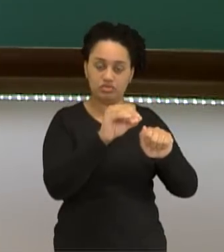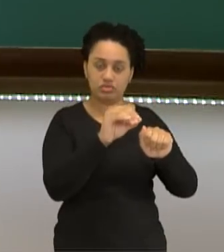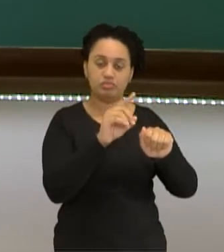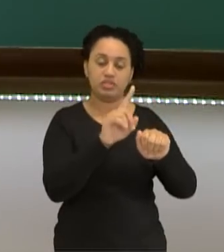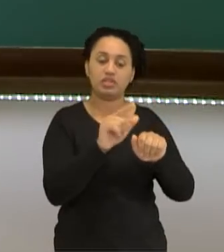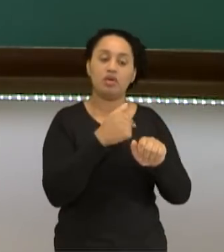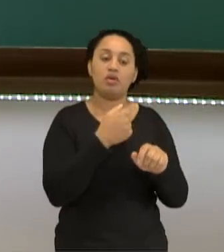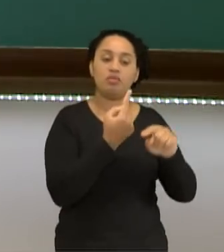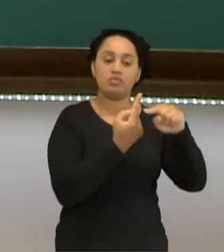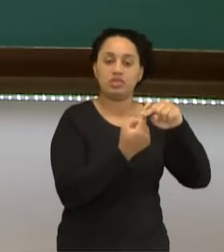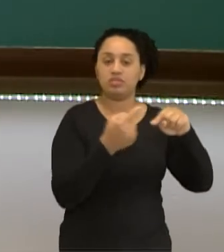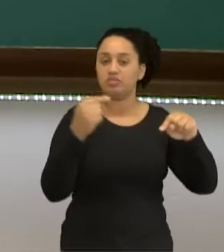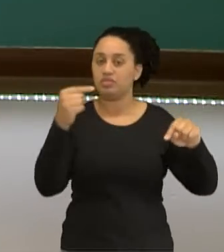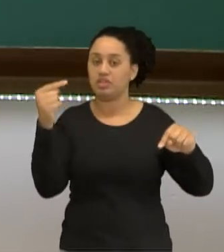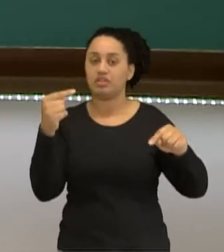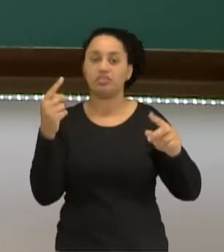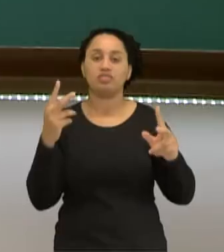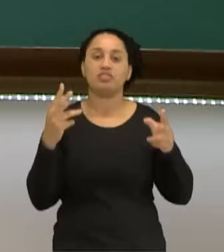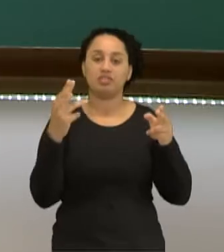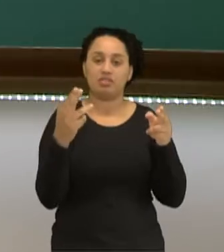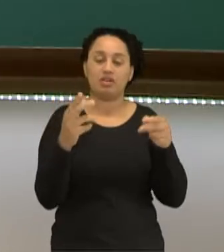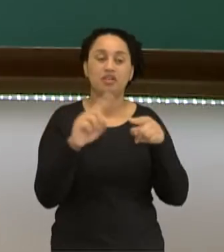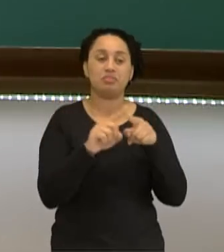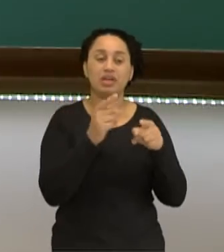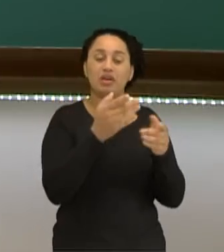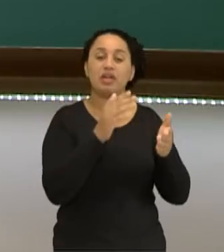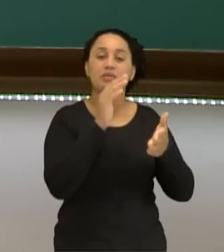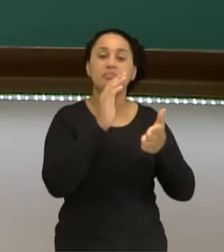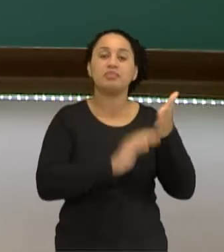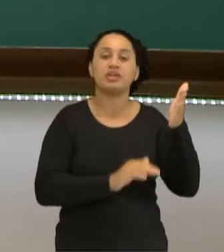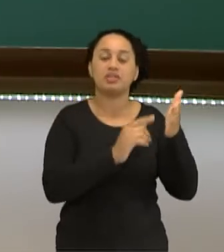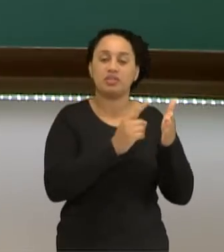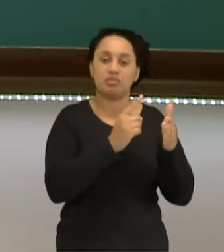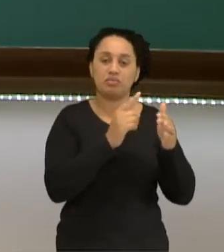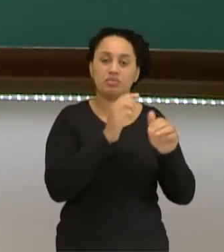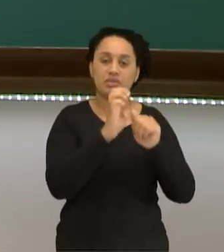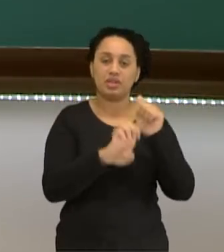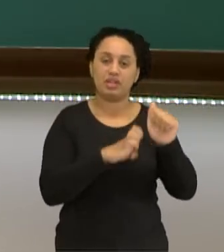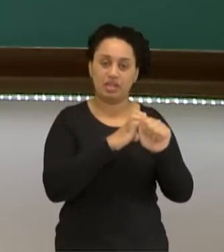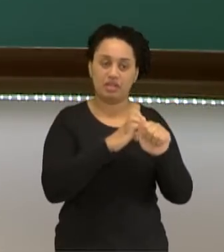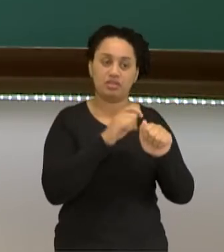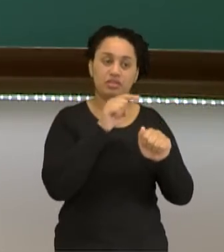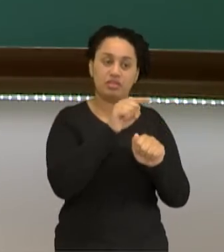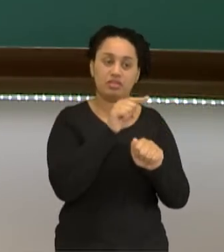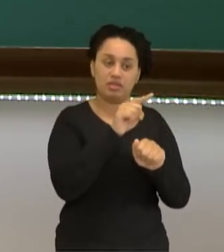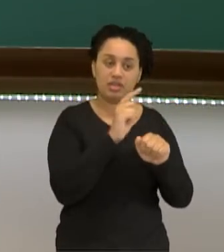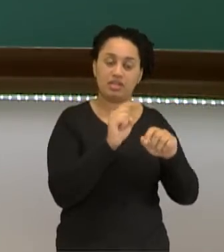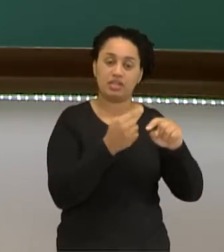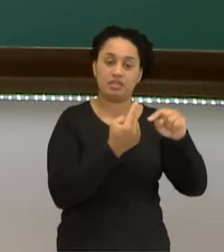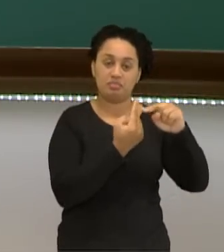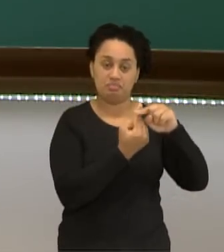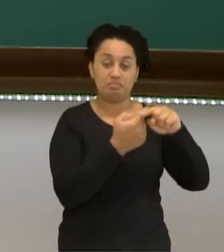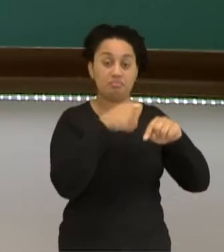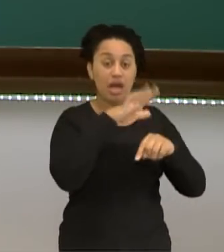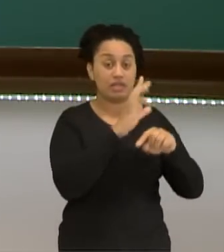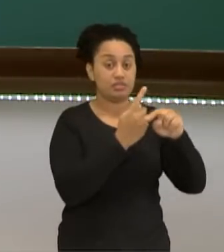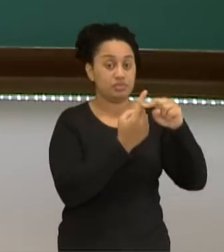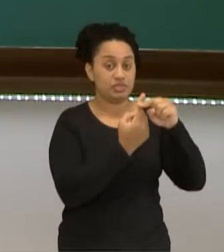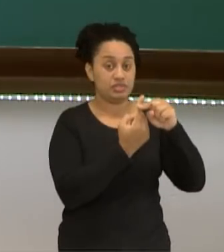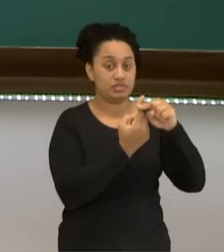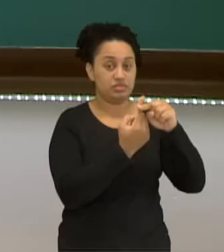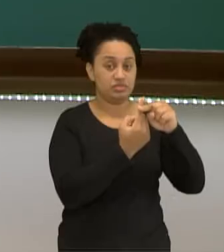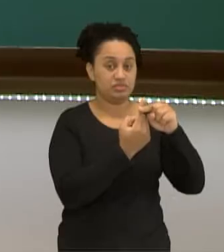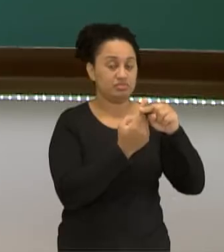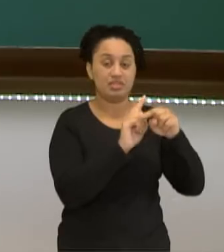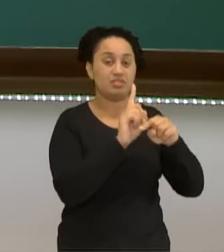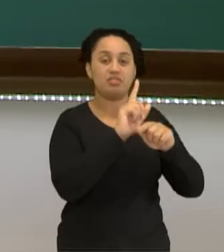negativa. Mas aqui, o sódio perdeu um elétron. Então agora ele vai ter carga positiva maior do que negativa. Então ele não